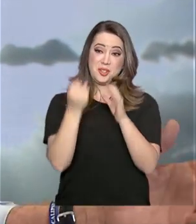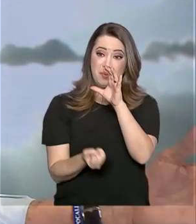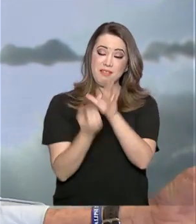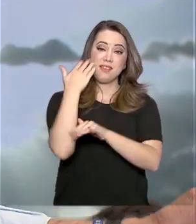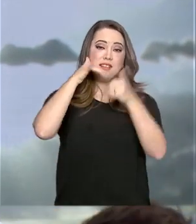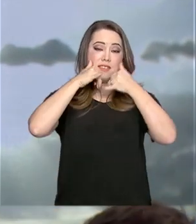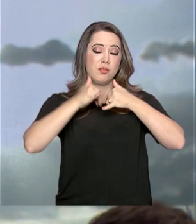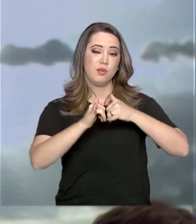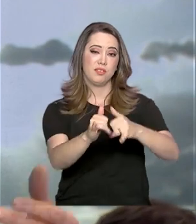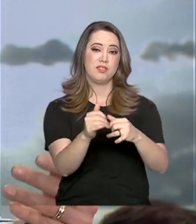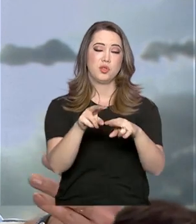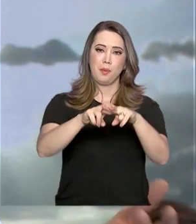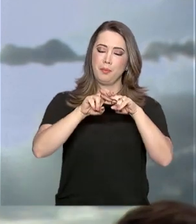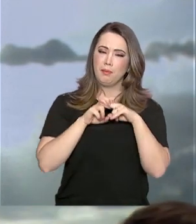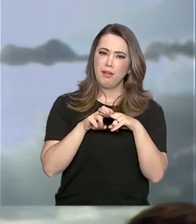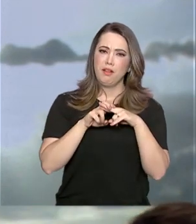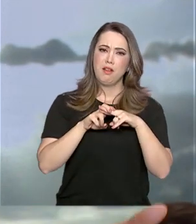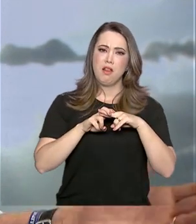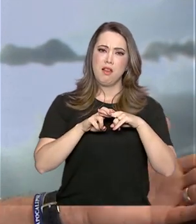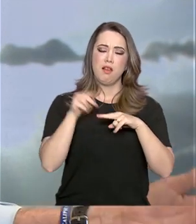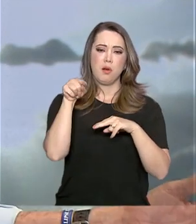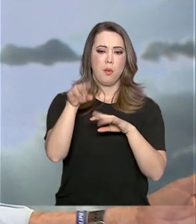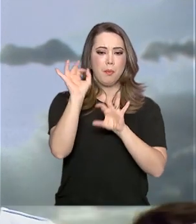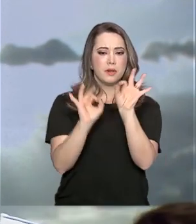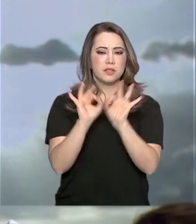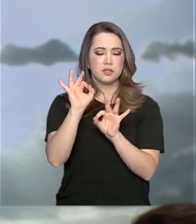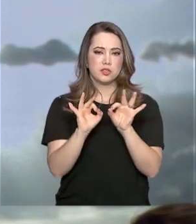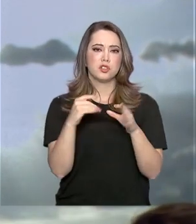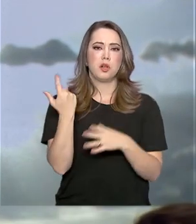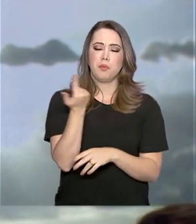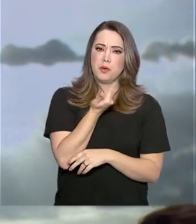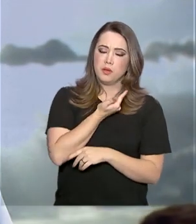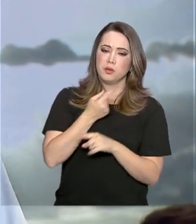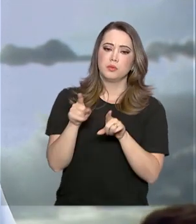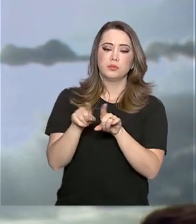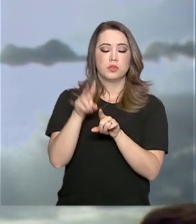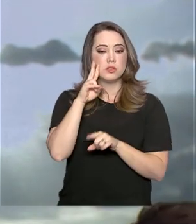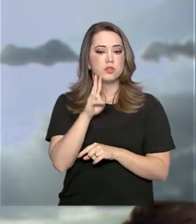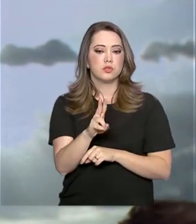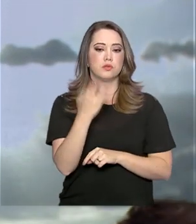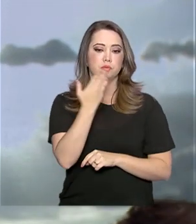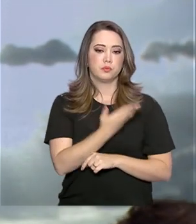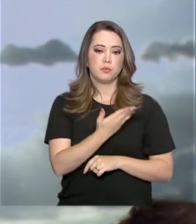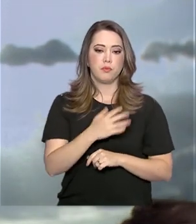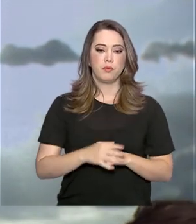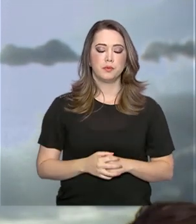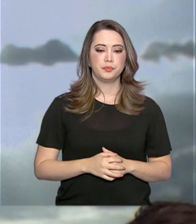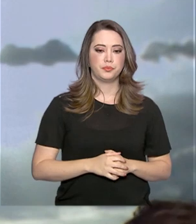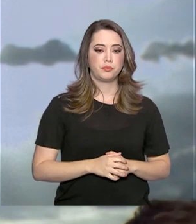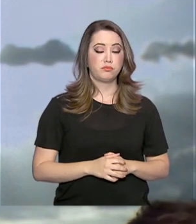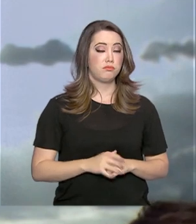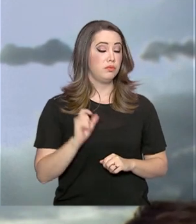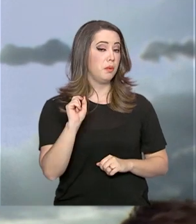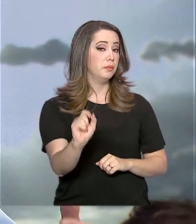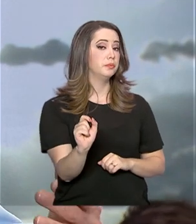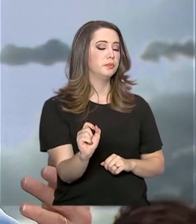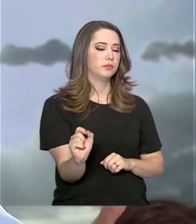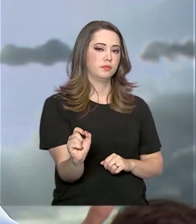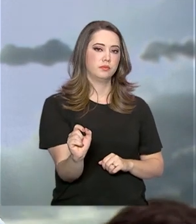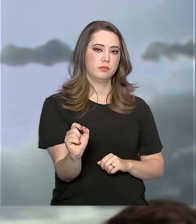através de plano piloto, como a nossa querida Chester, para que